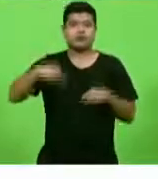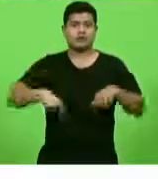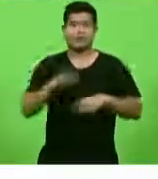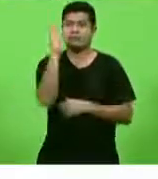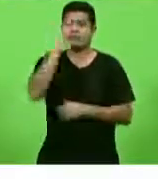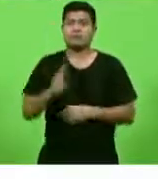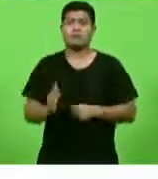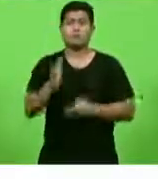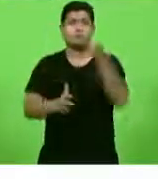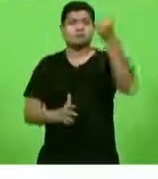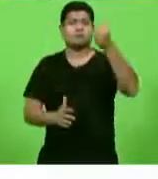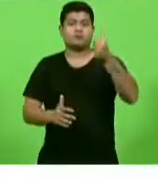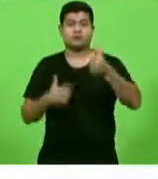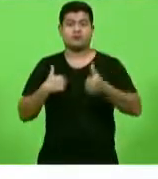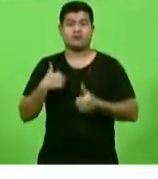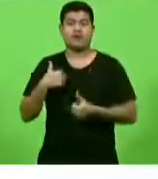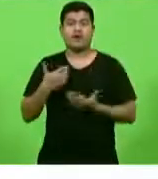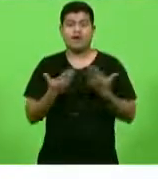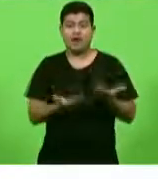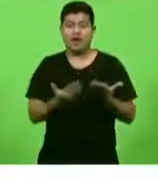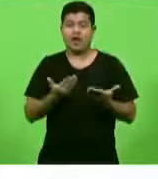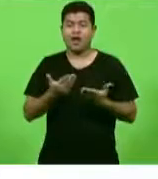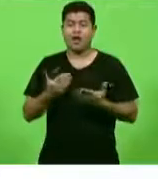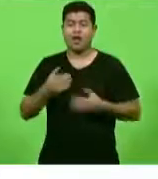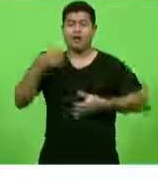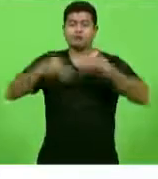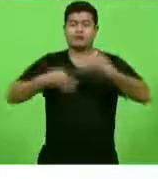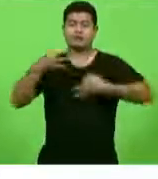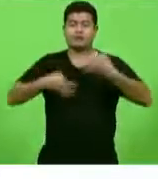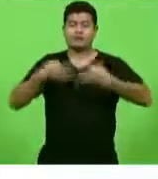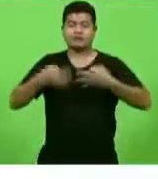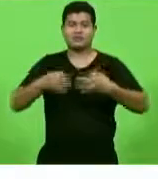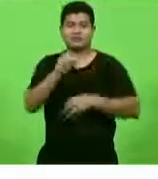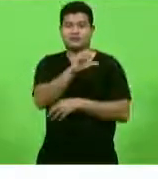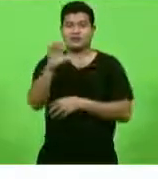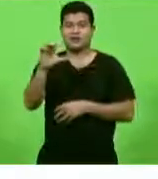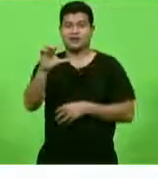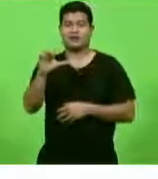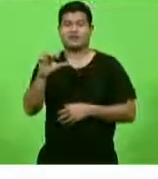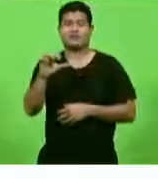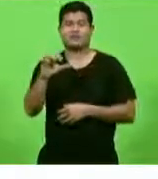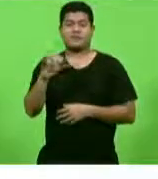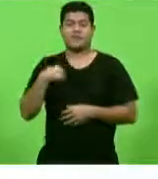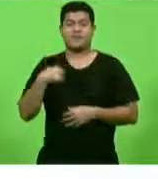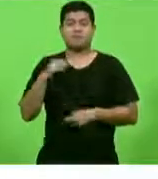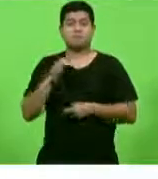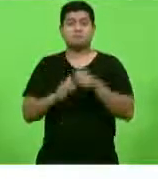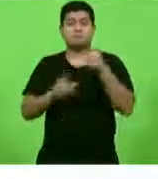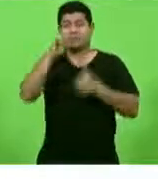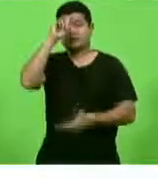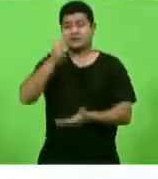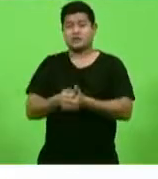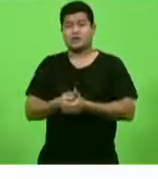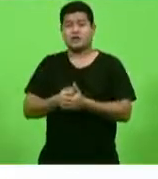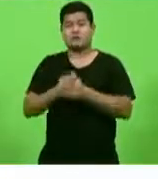A justiça de Santa Catarina, em uma das primeiras decisões sobre a matéria no Brasil,